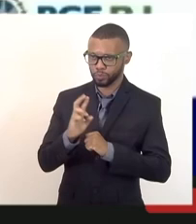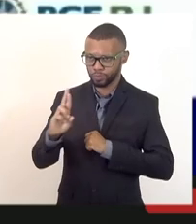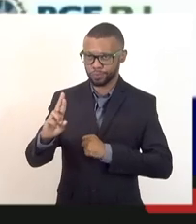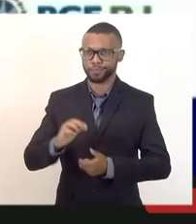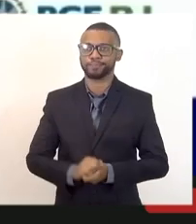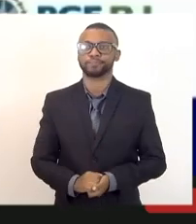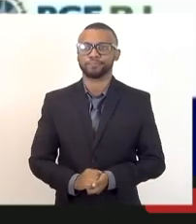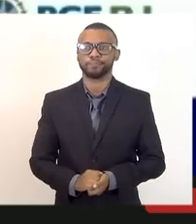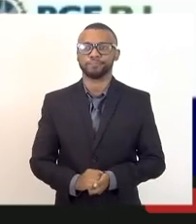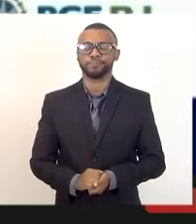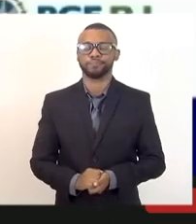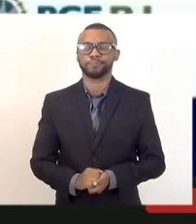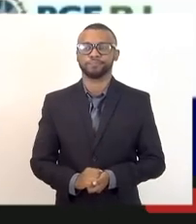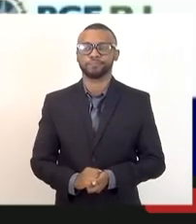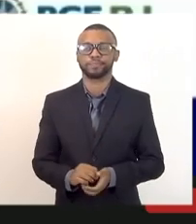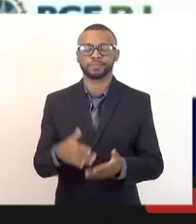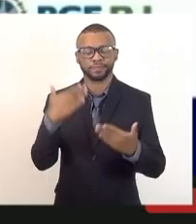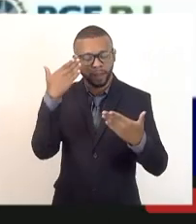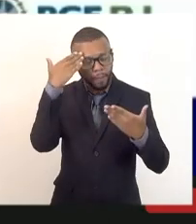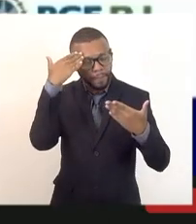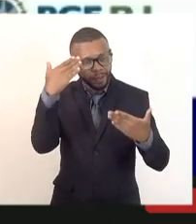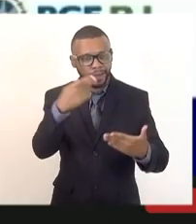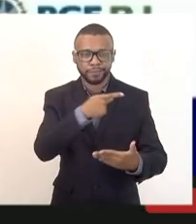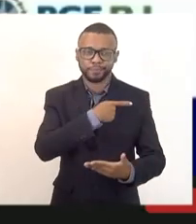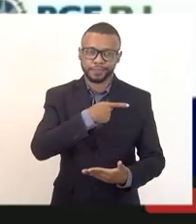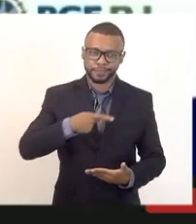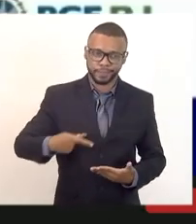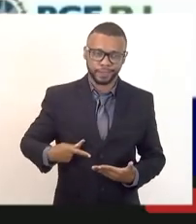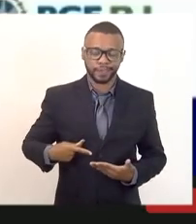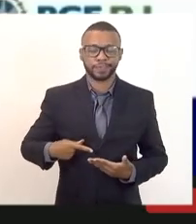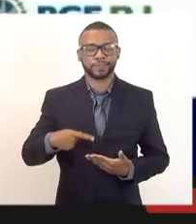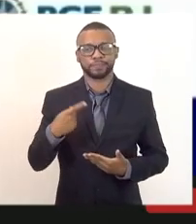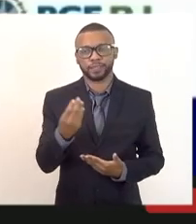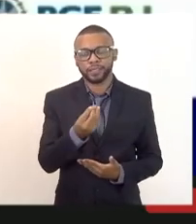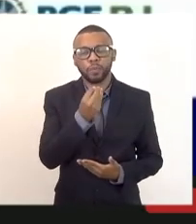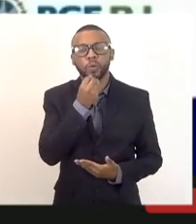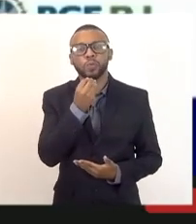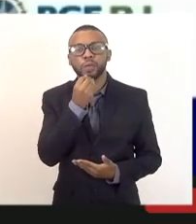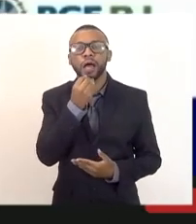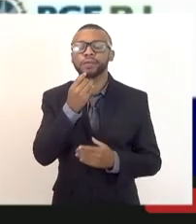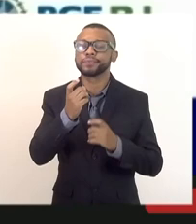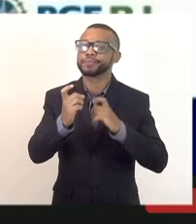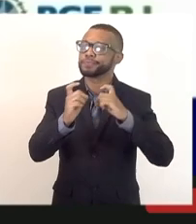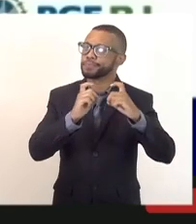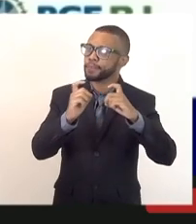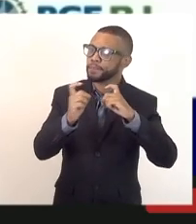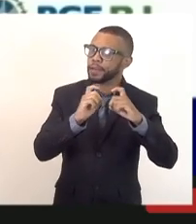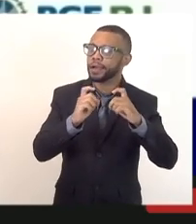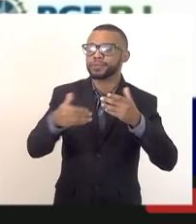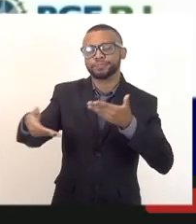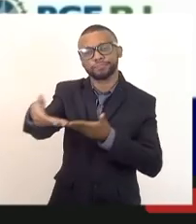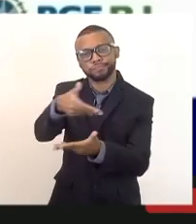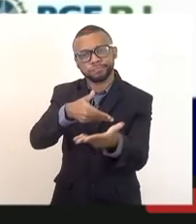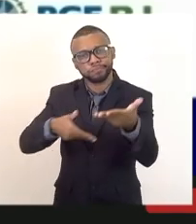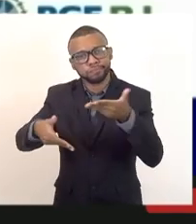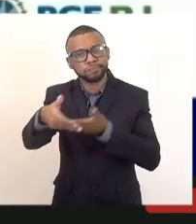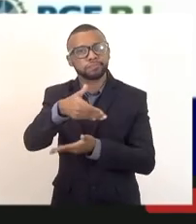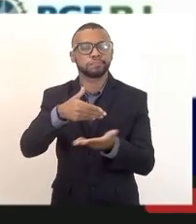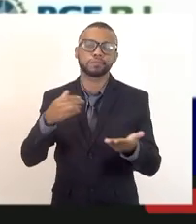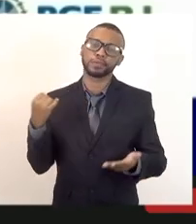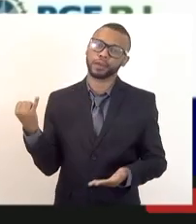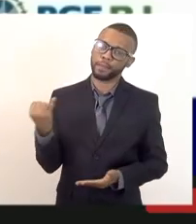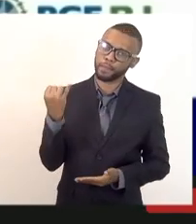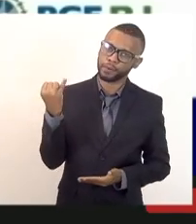Obrigado, presidente, pela possibilidade de participar desse debate, que é muito importante. não é só o